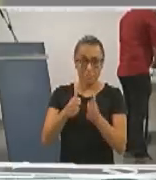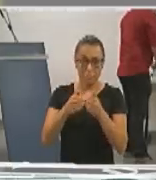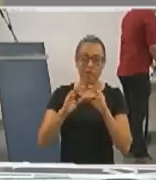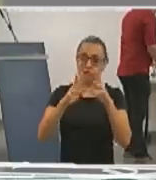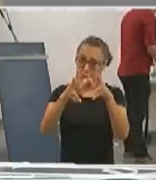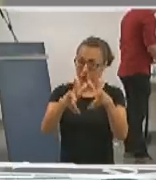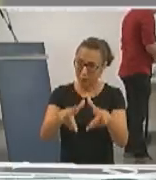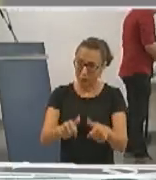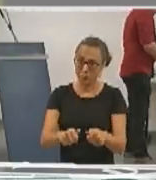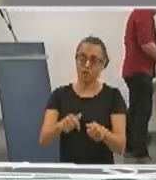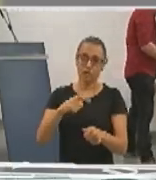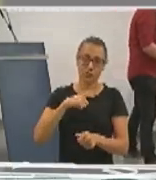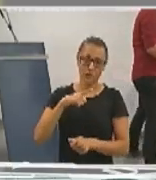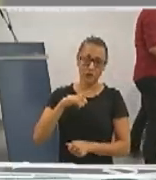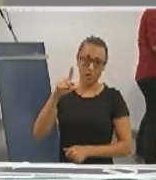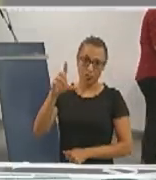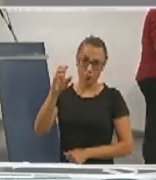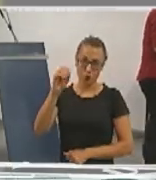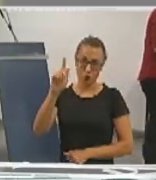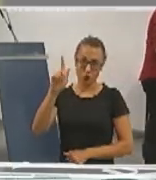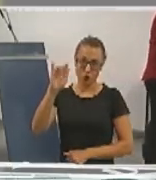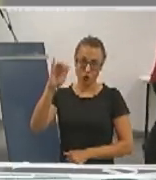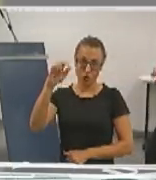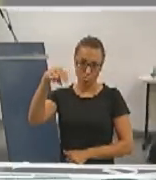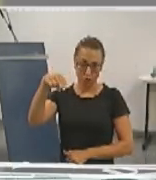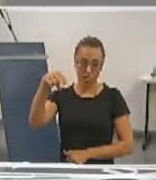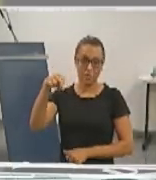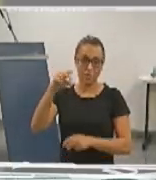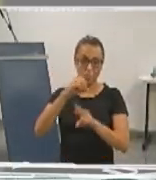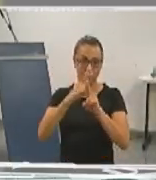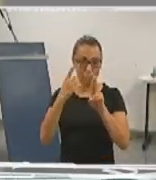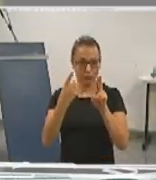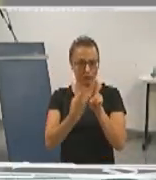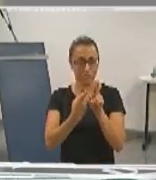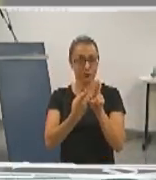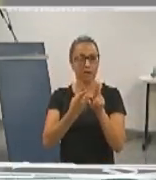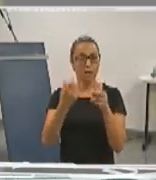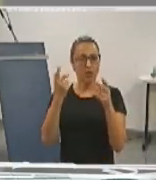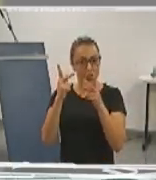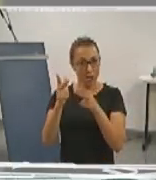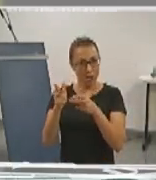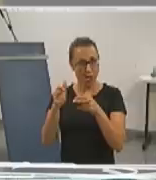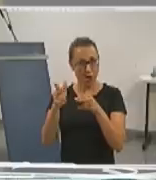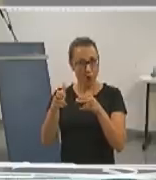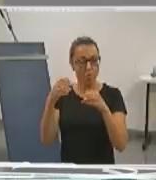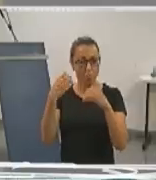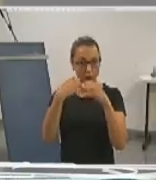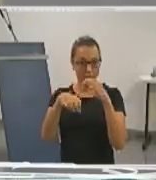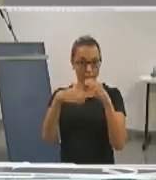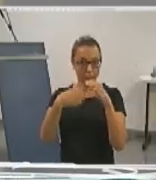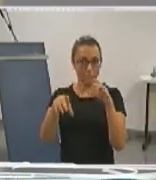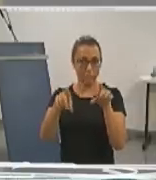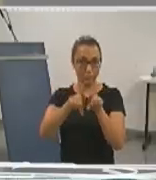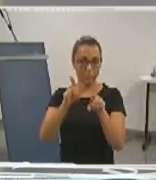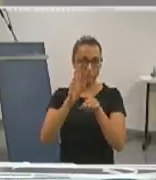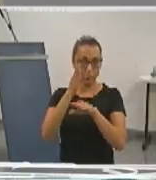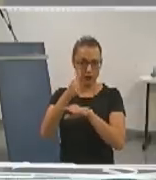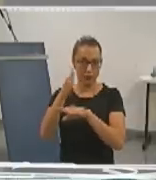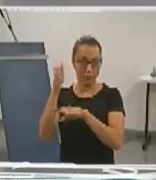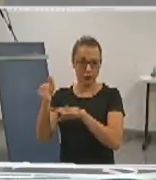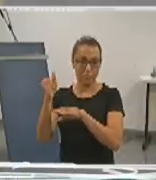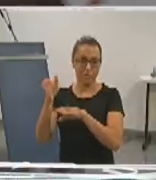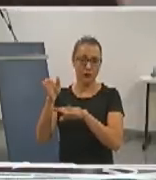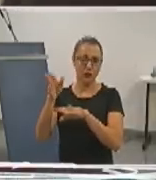todos que têm o login da UFGD, todos os servidores que possuem o login, que é o mesmo do e-mail e do acesso à UFGD.net,